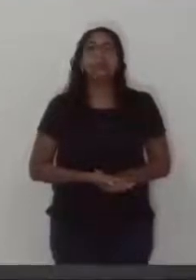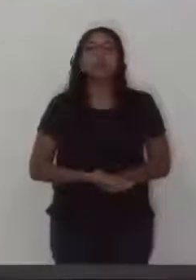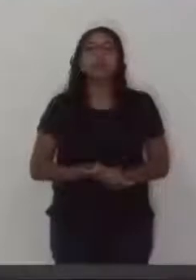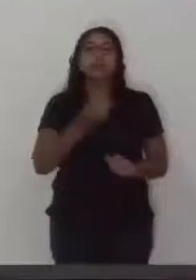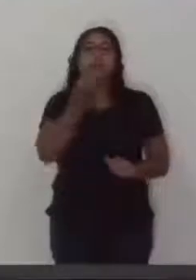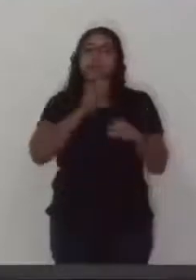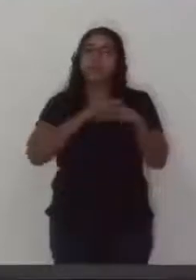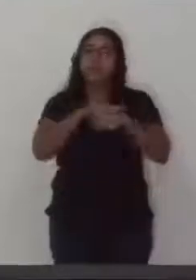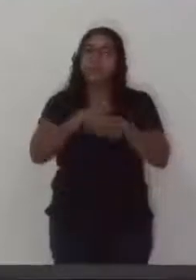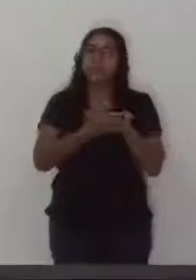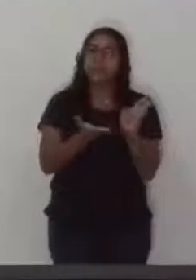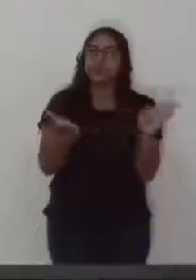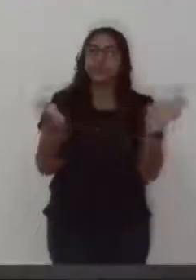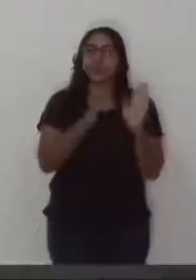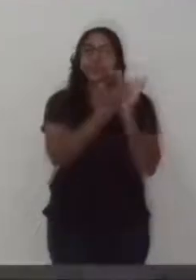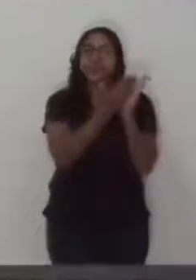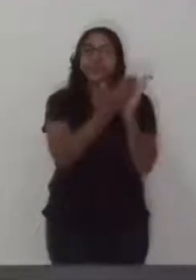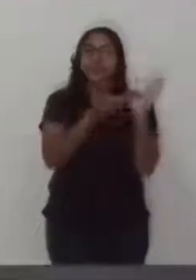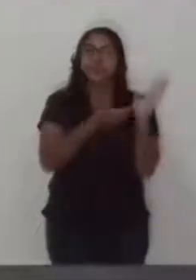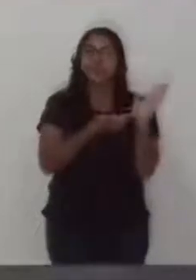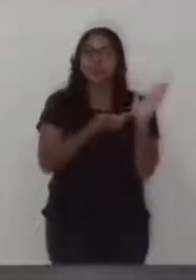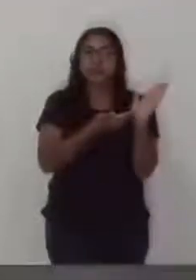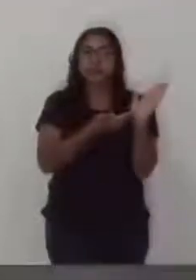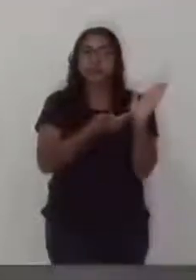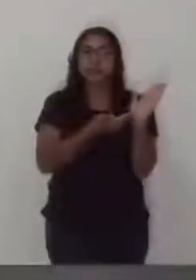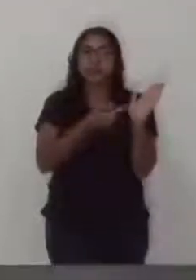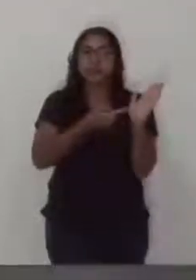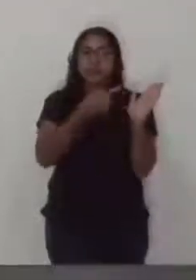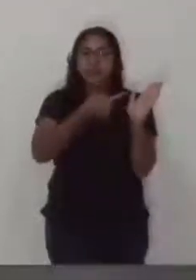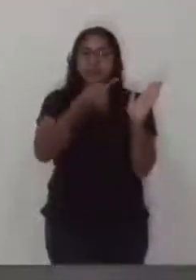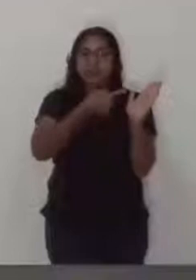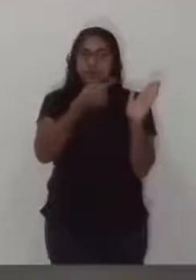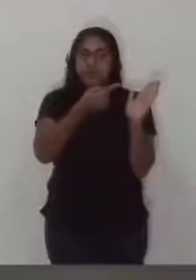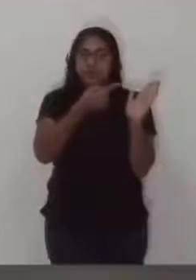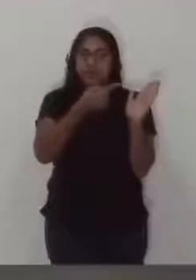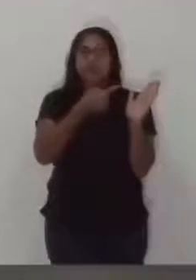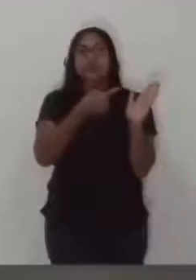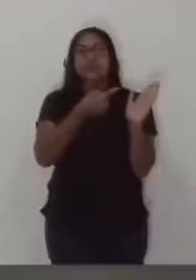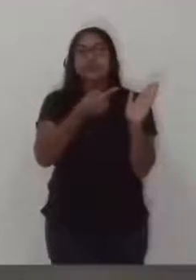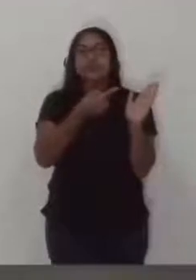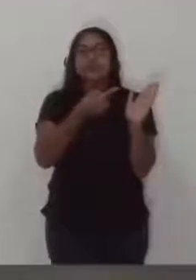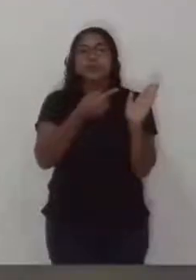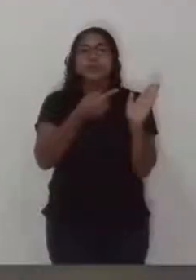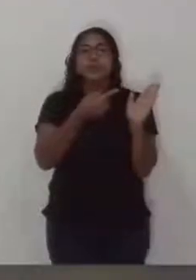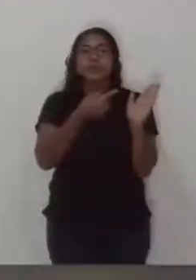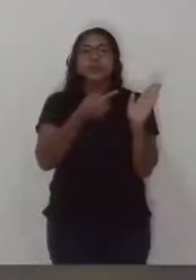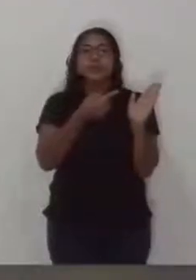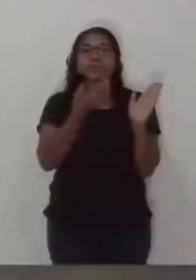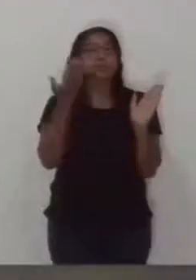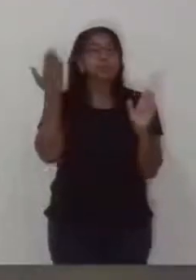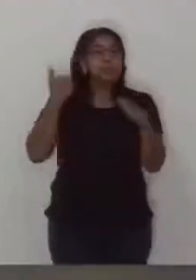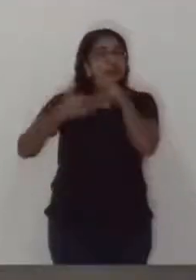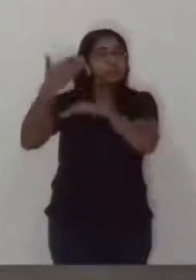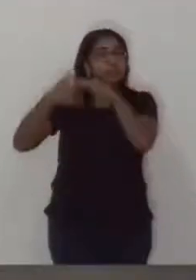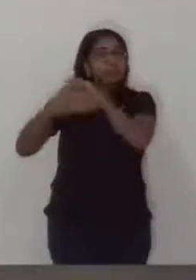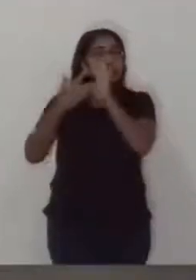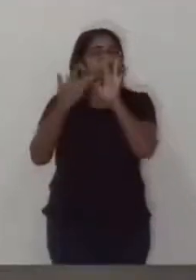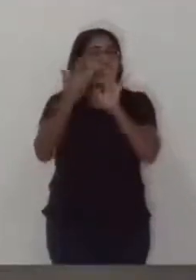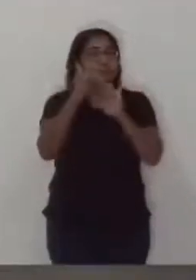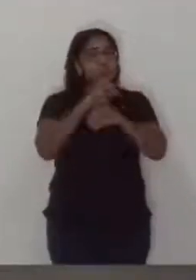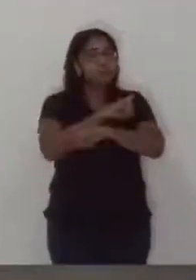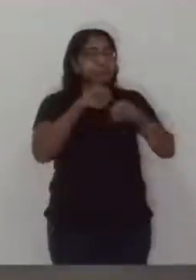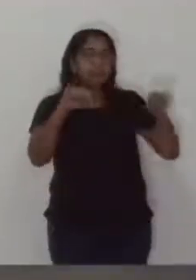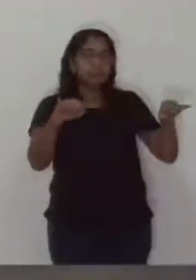Boa noite a todos do Evangelho do primeiro dia da quaresma. Naquele tempo, disse Jesus aos seus